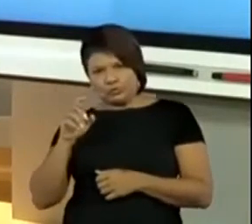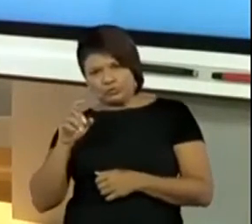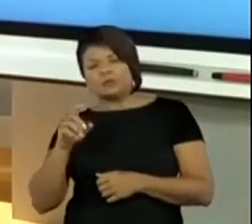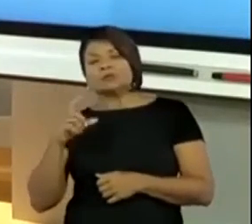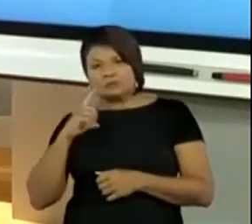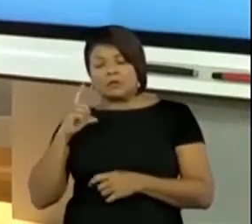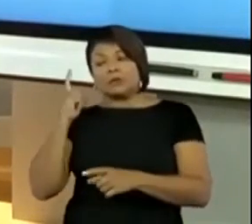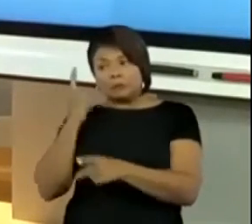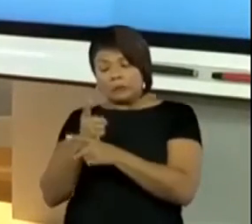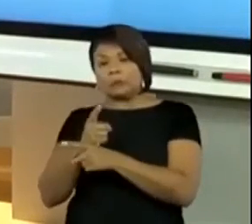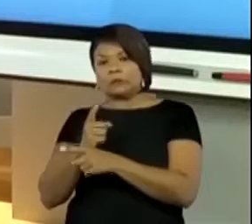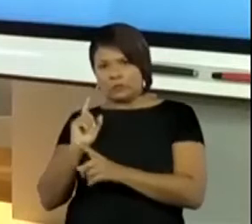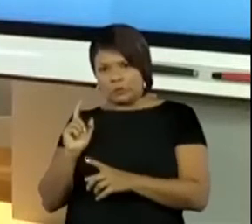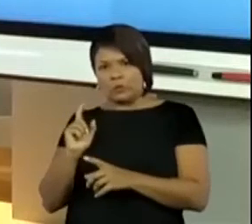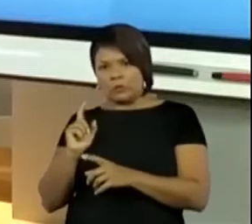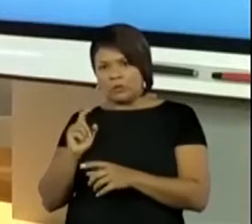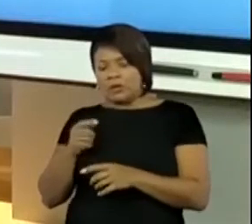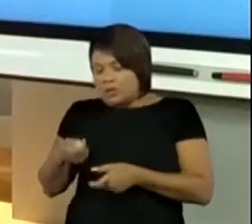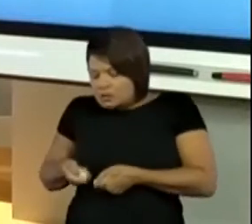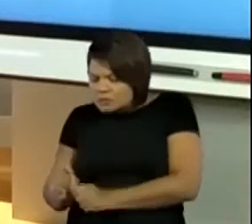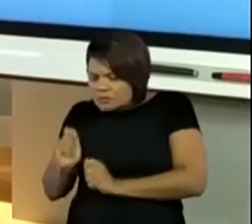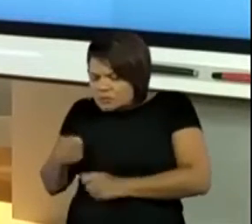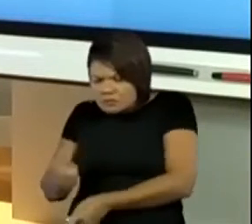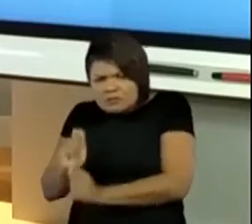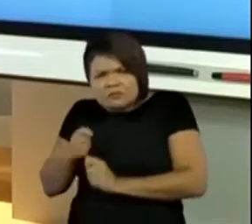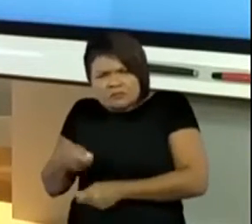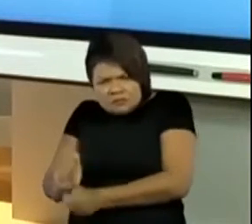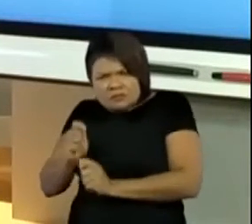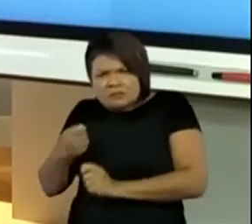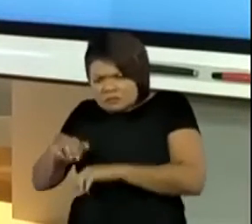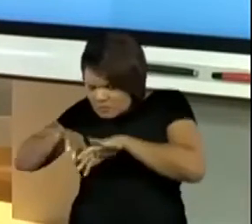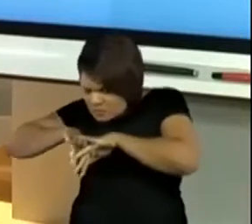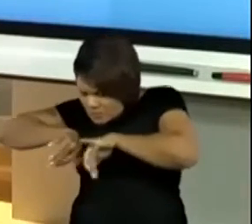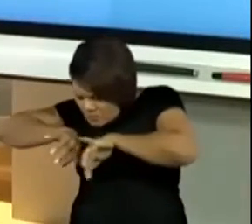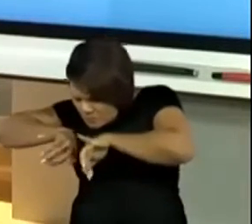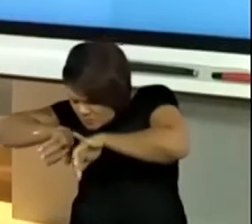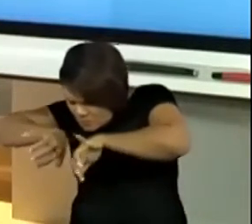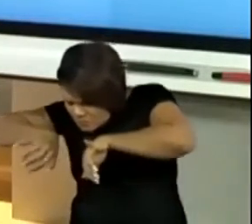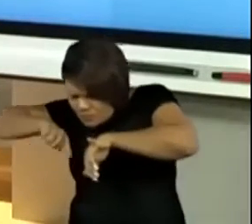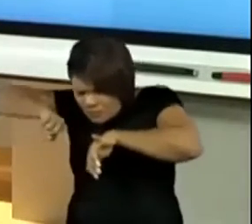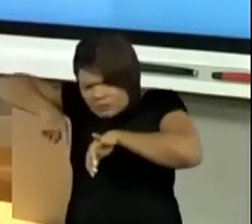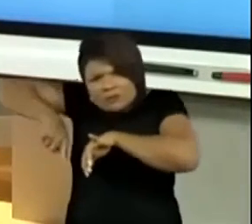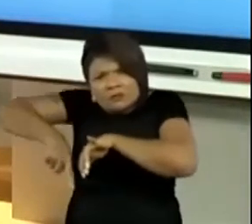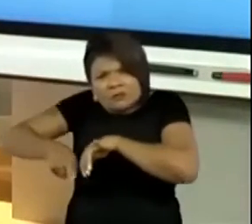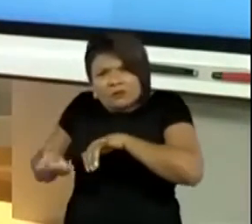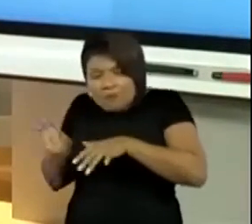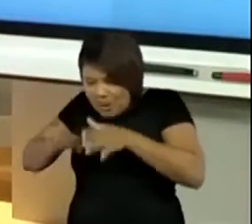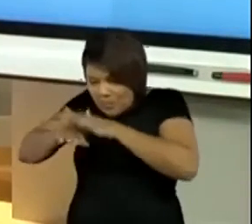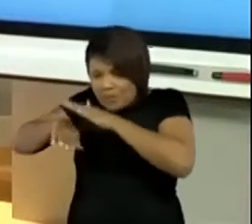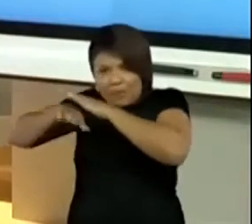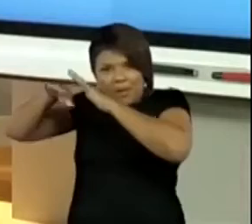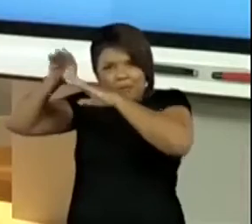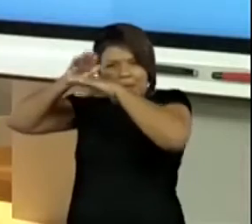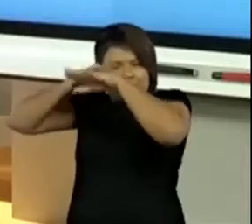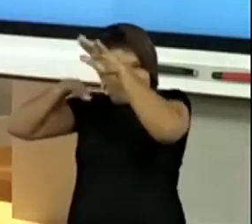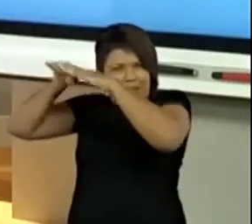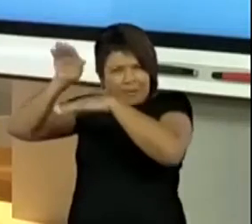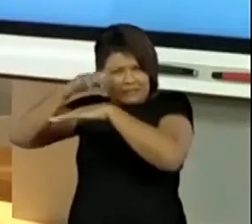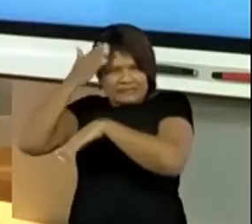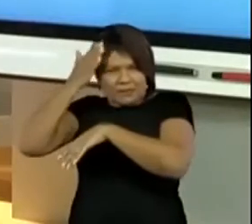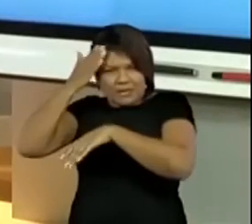foram encontradas nas escavações vestígio que alguém praticava um jogo semelhante a esse. Tá?